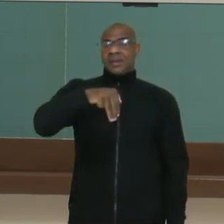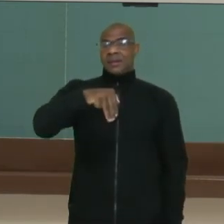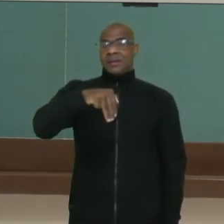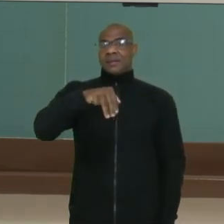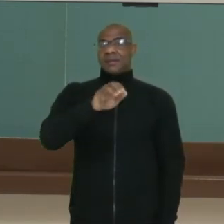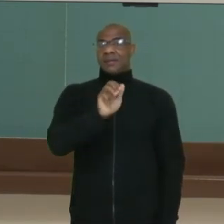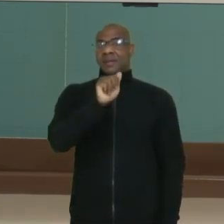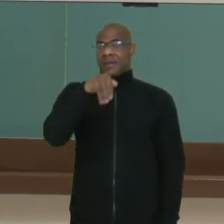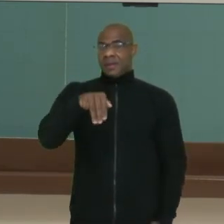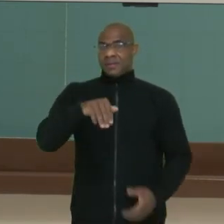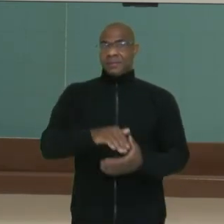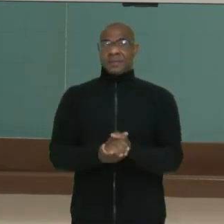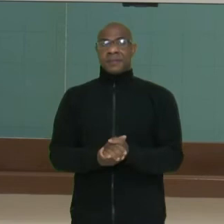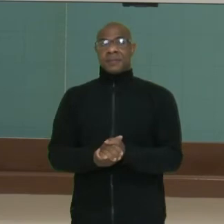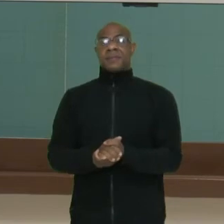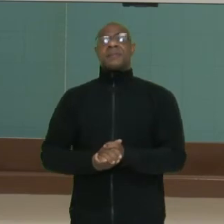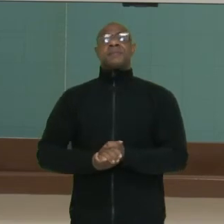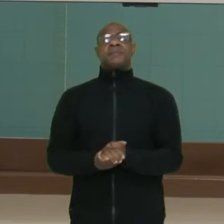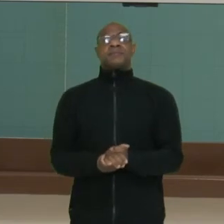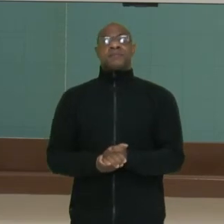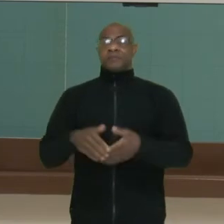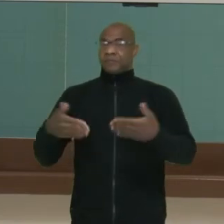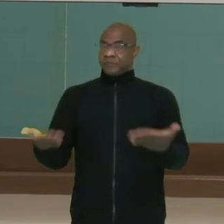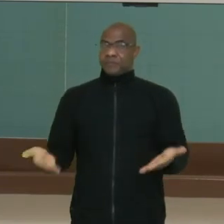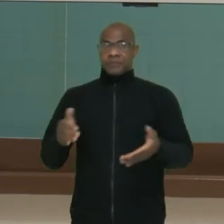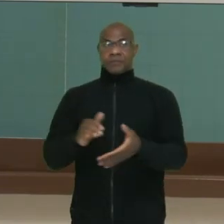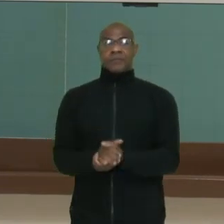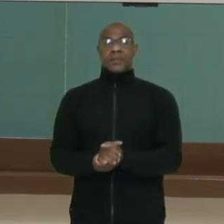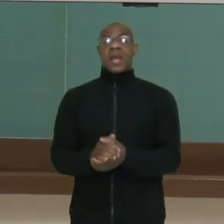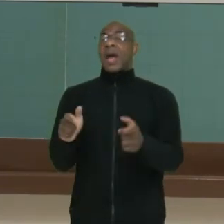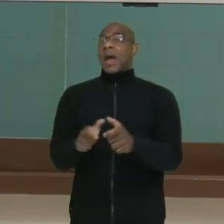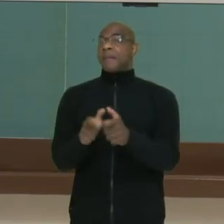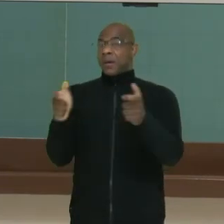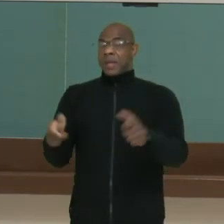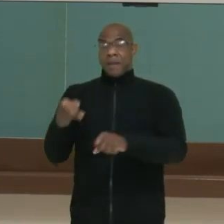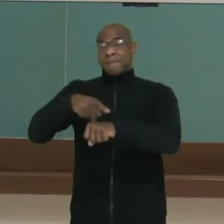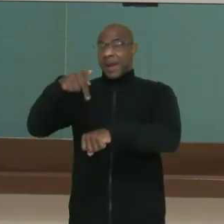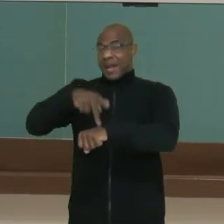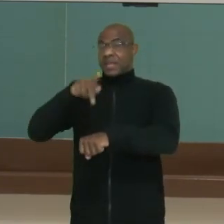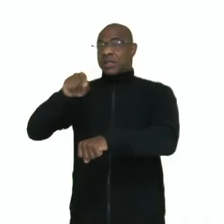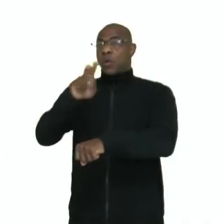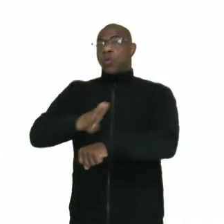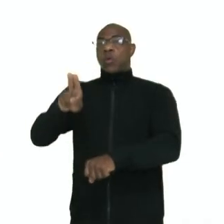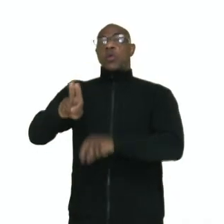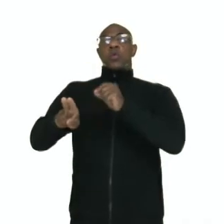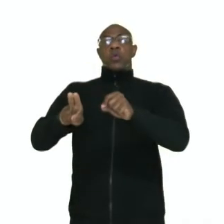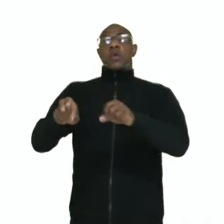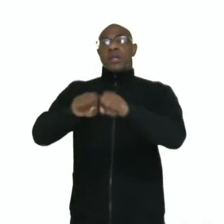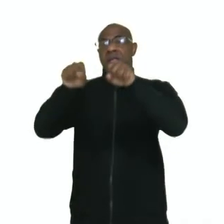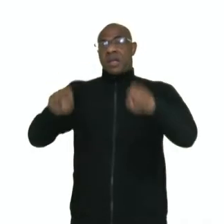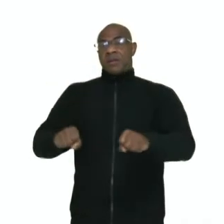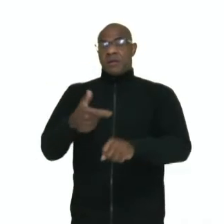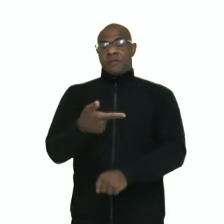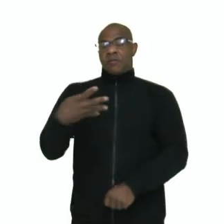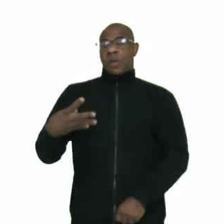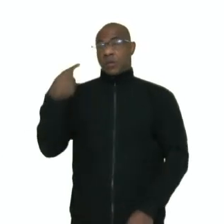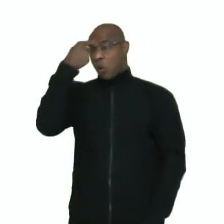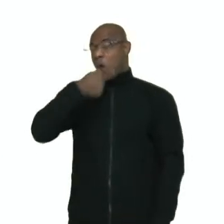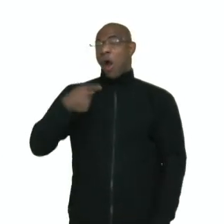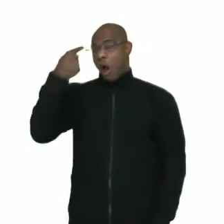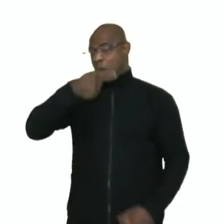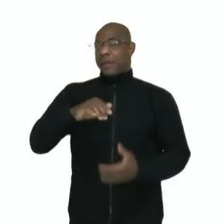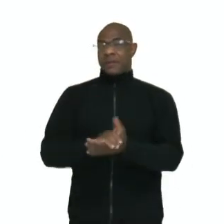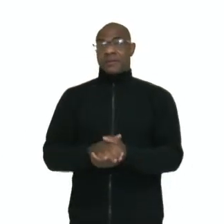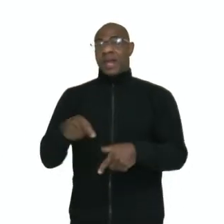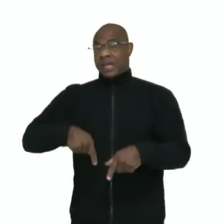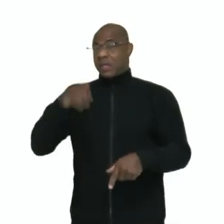Um comentário cultural aqui, né? Para a gente saber. A maioria dos países utiliza o sistema de 24 horas, assim